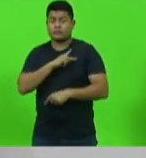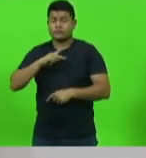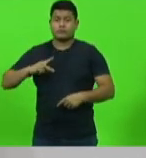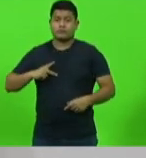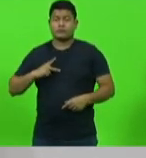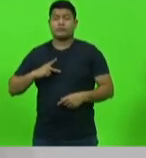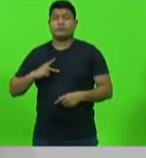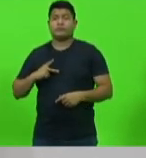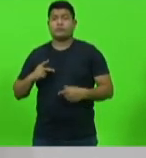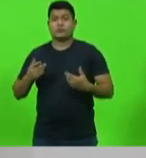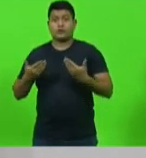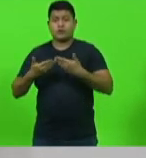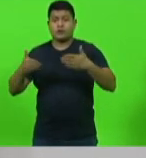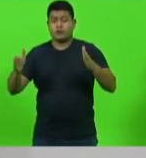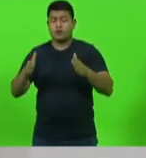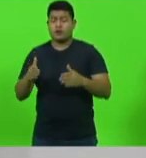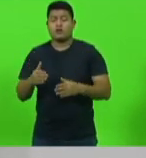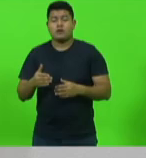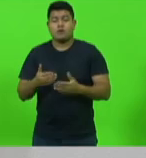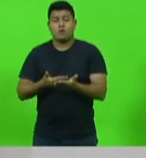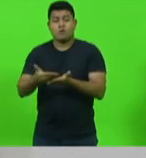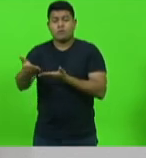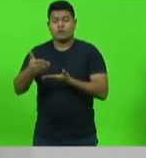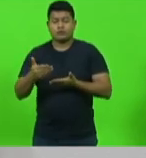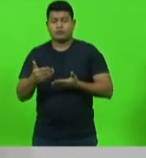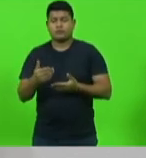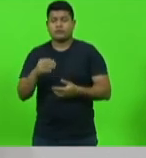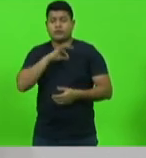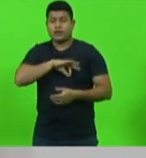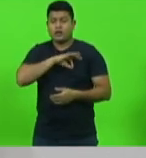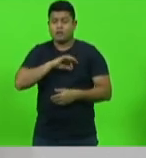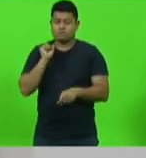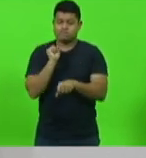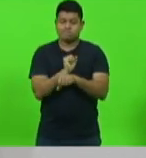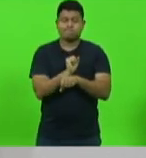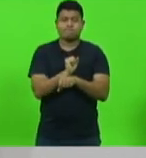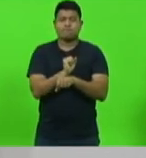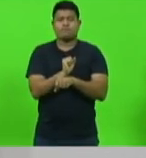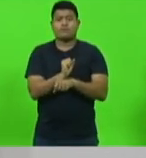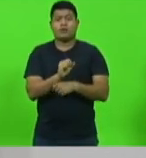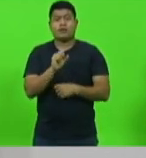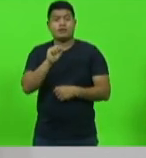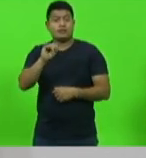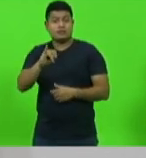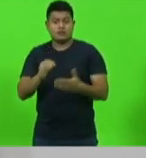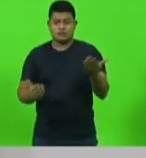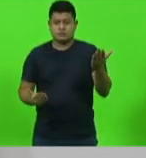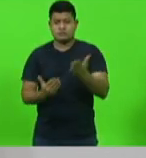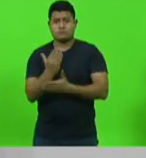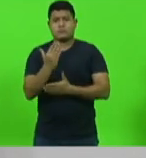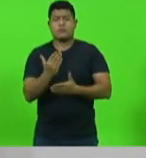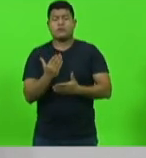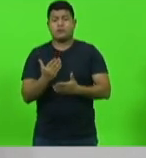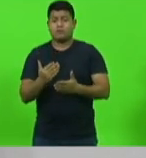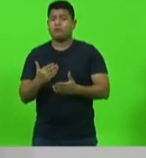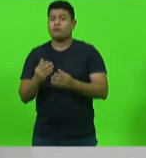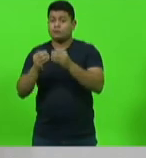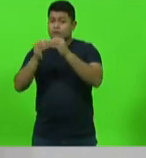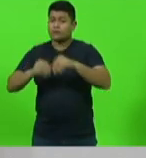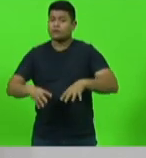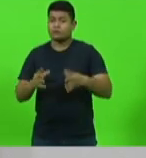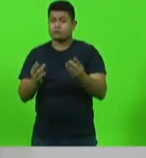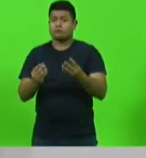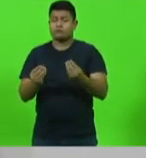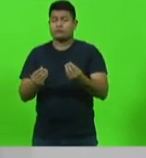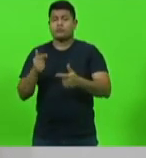portas para longos congelamentos salariais. Esta PEC, se aprovada, causará enormes danos ao funcionalismo público,